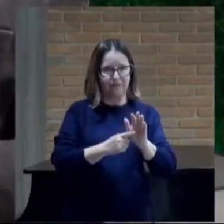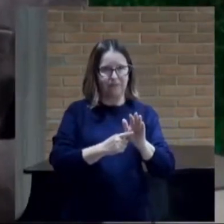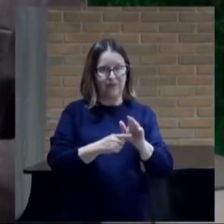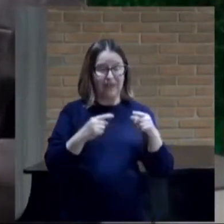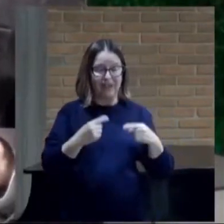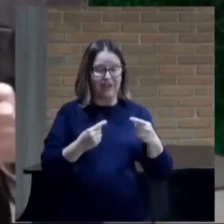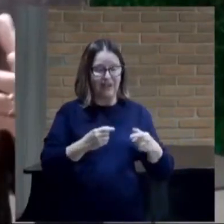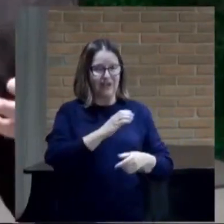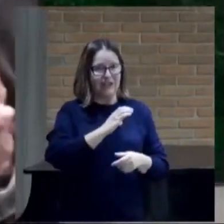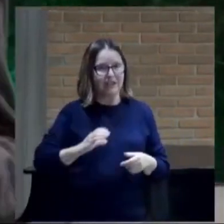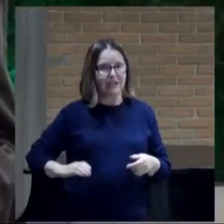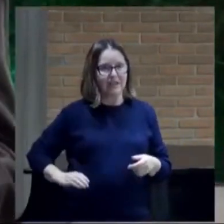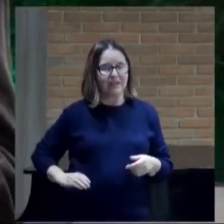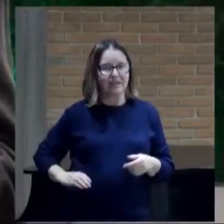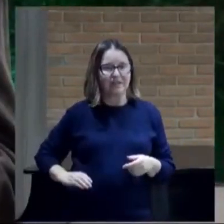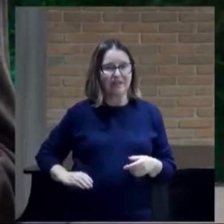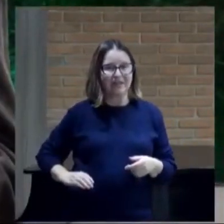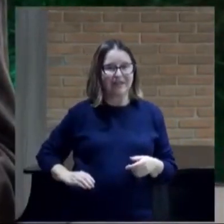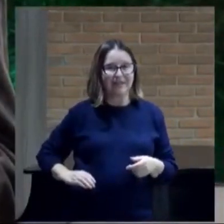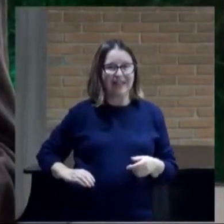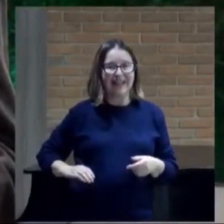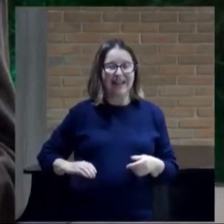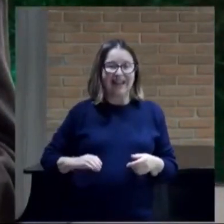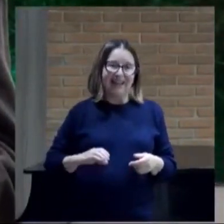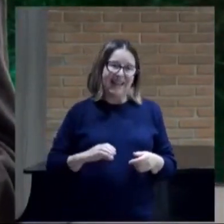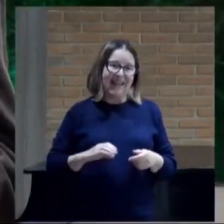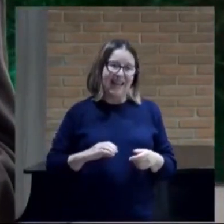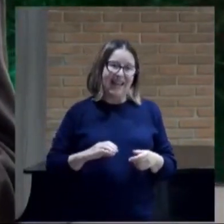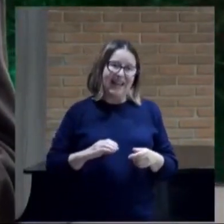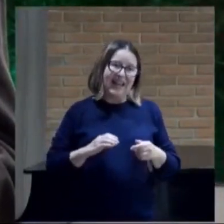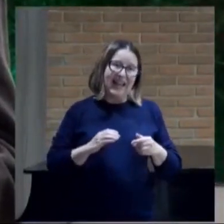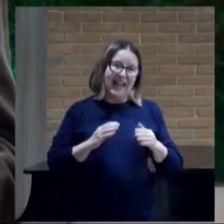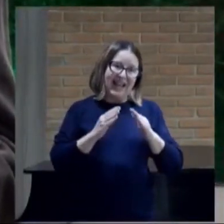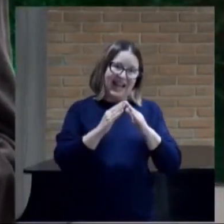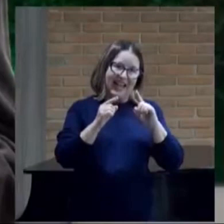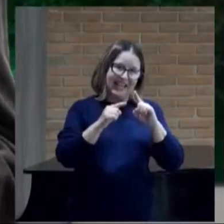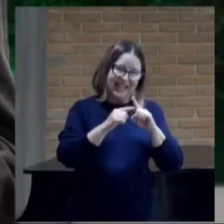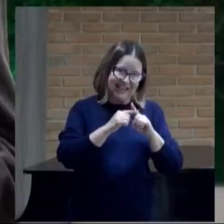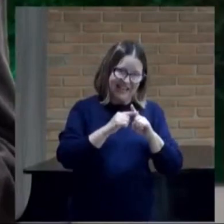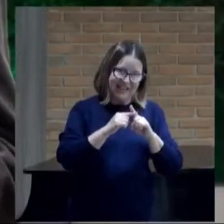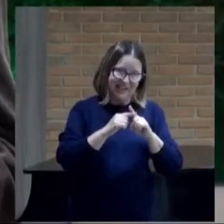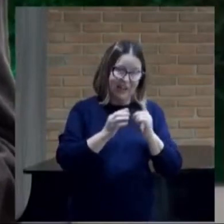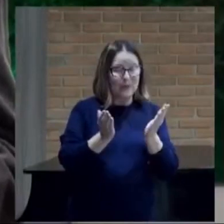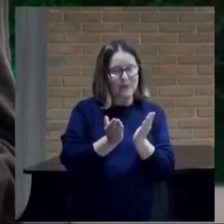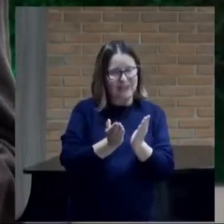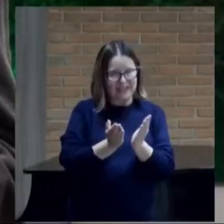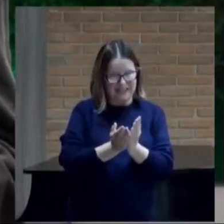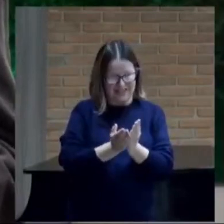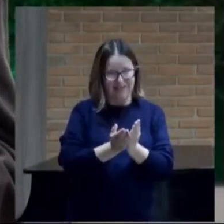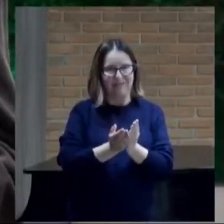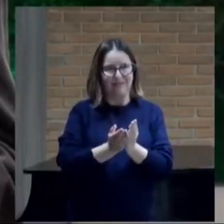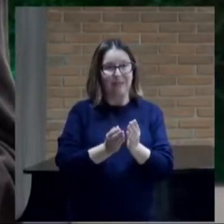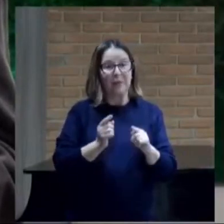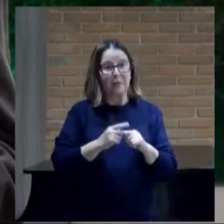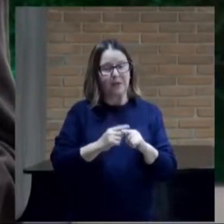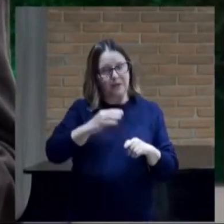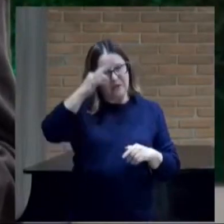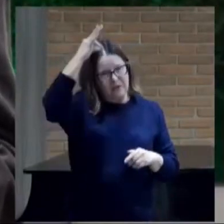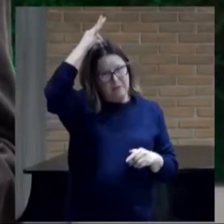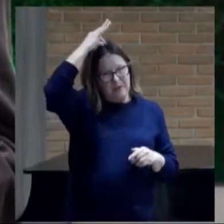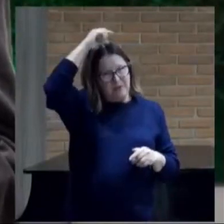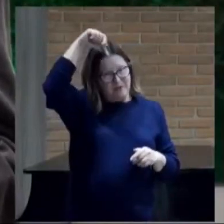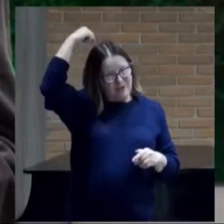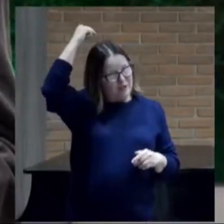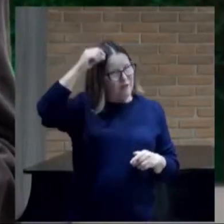anticristo é o corpo de Cristo é a igreja porque o espírito santo não será tirado